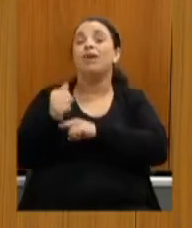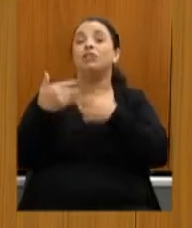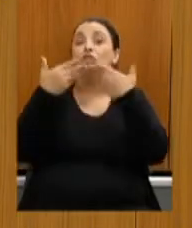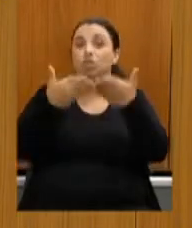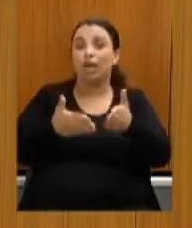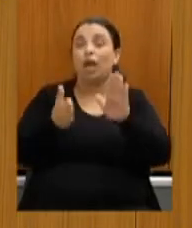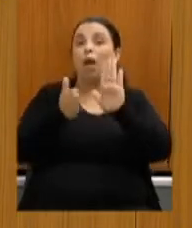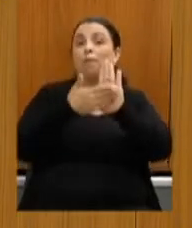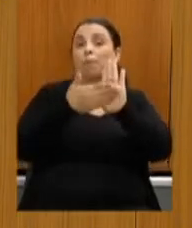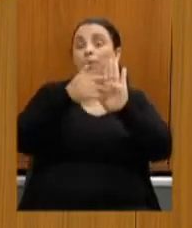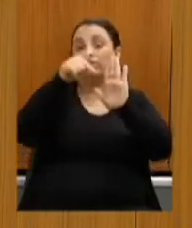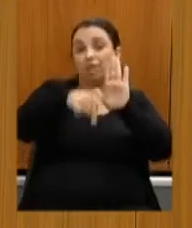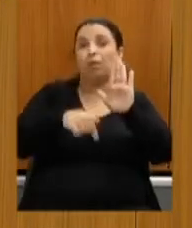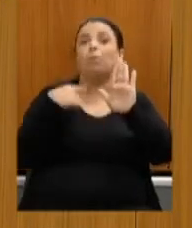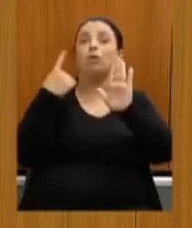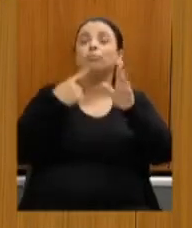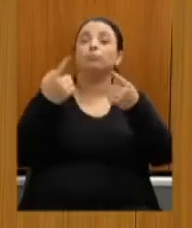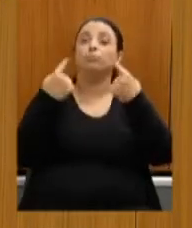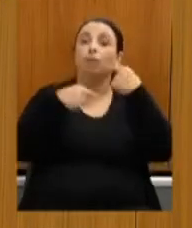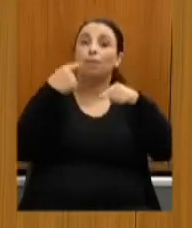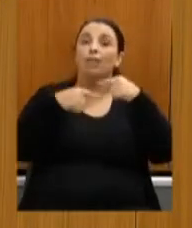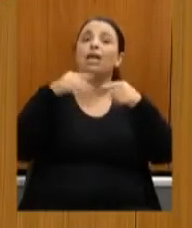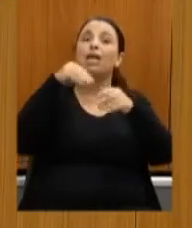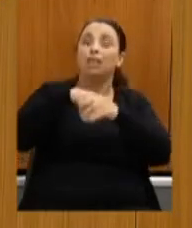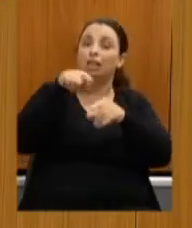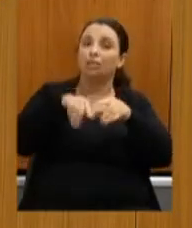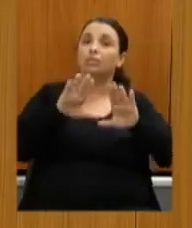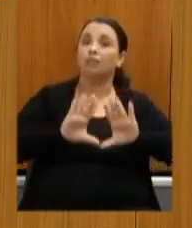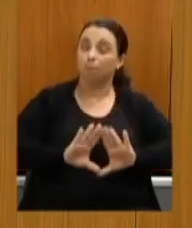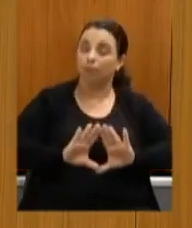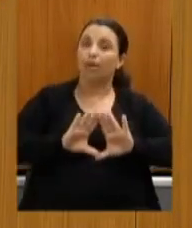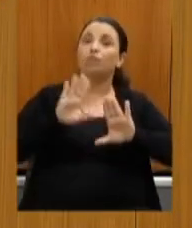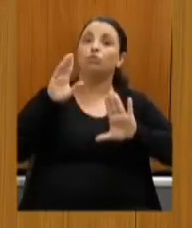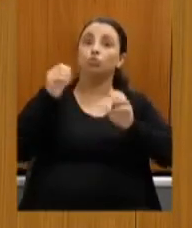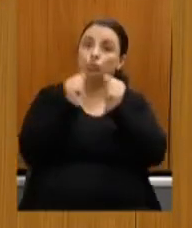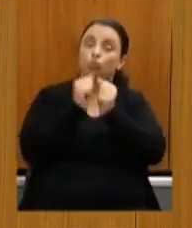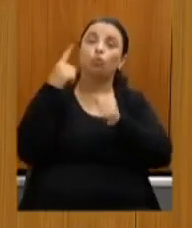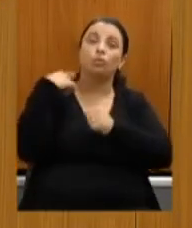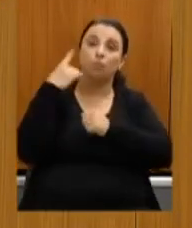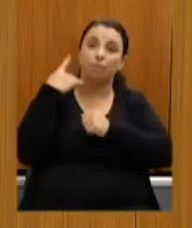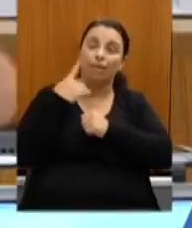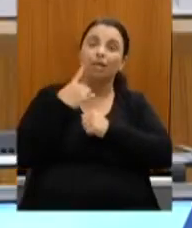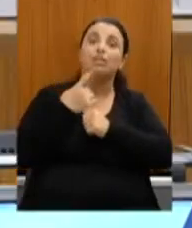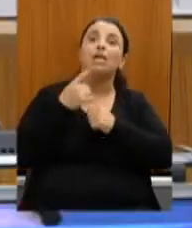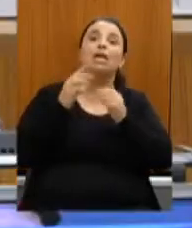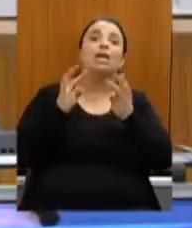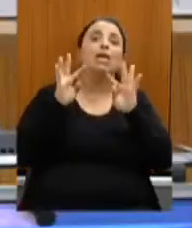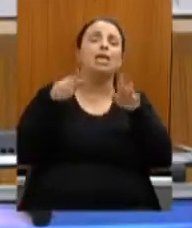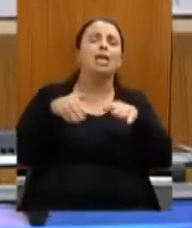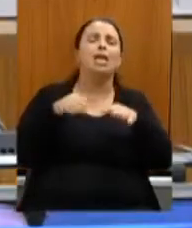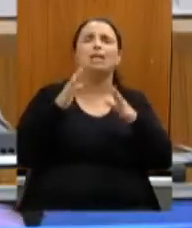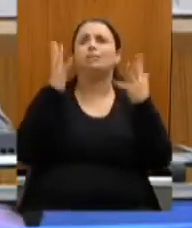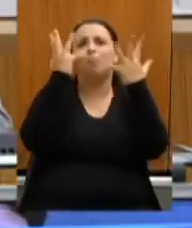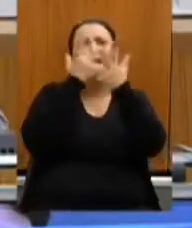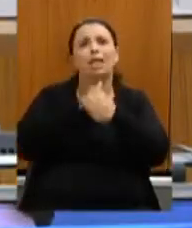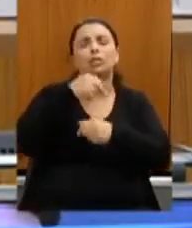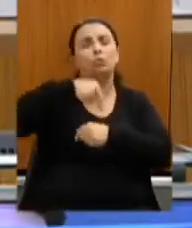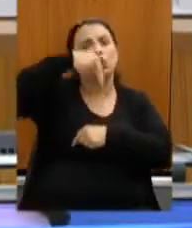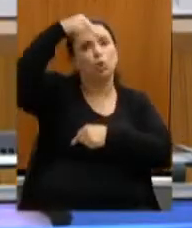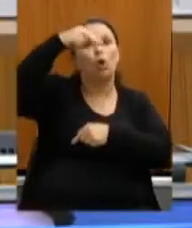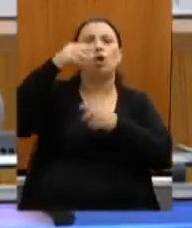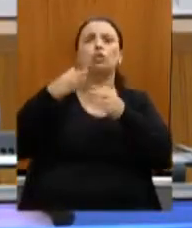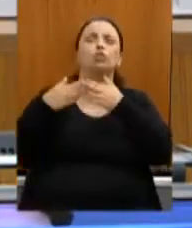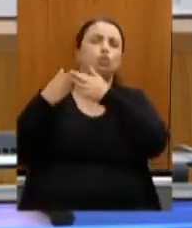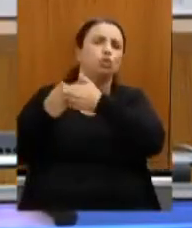a nossa ação ter efetividade sobretudo a descentralização e com essas belezas todas que o norte que o Jequitinhonha tem